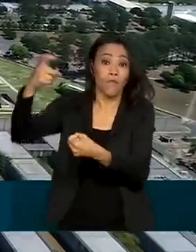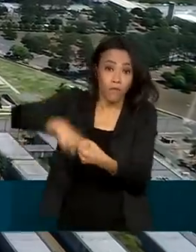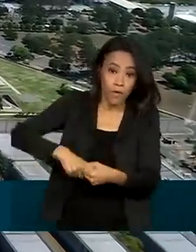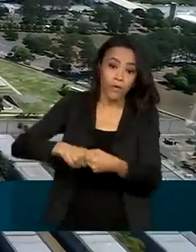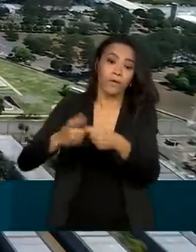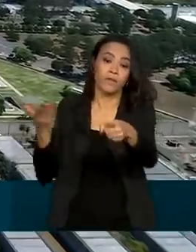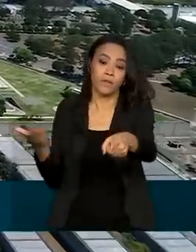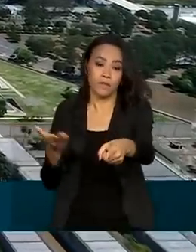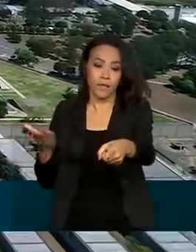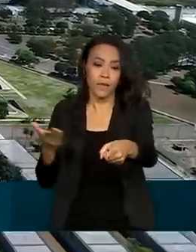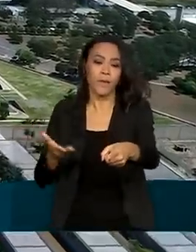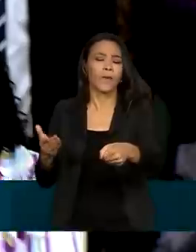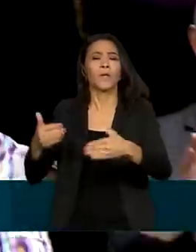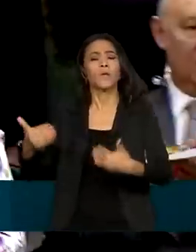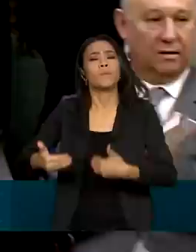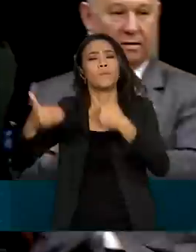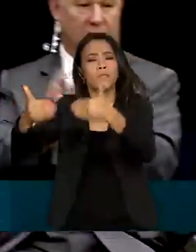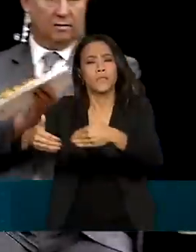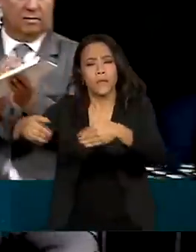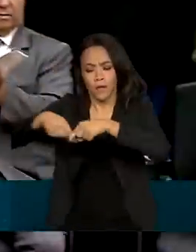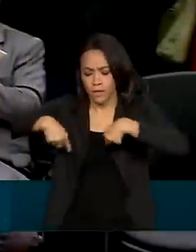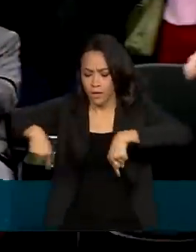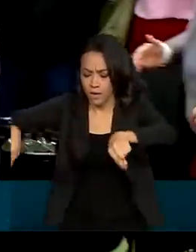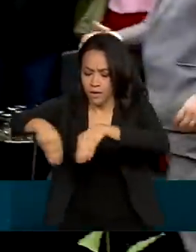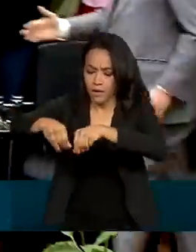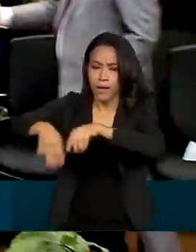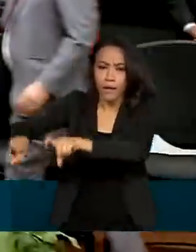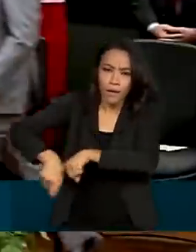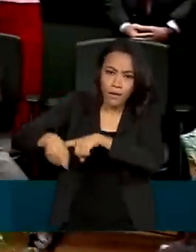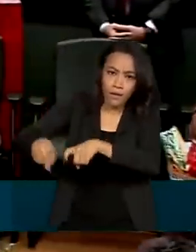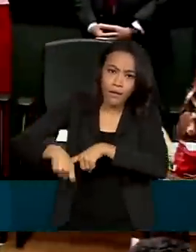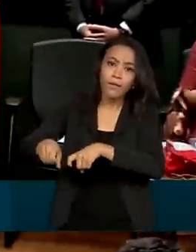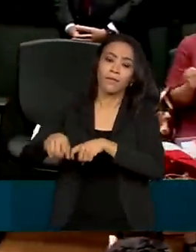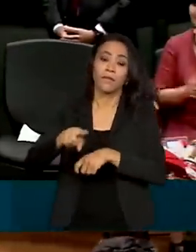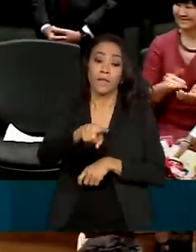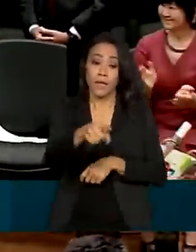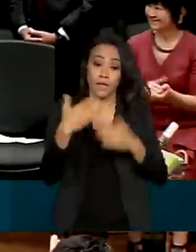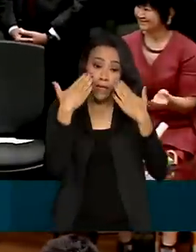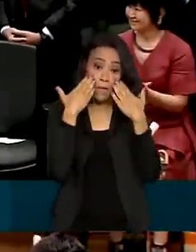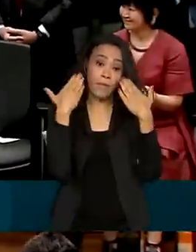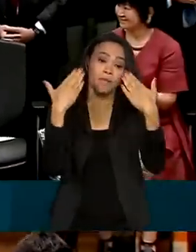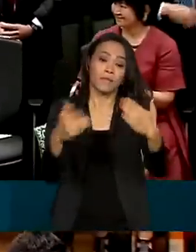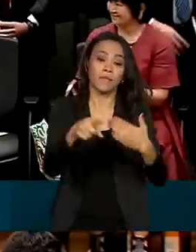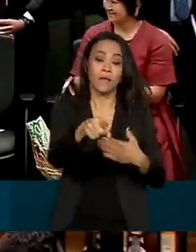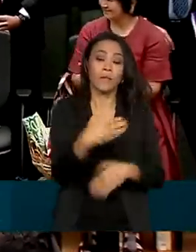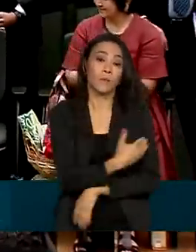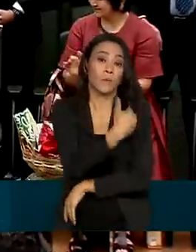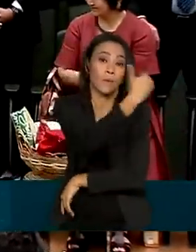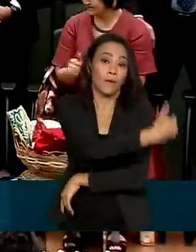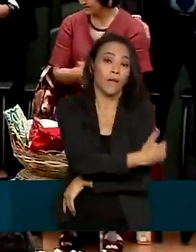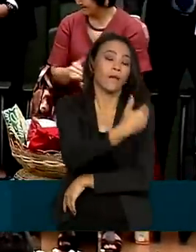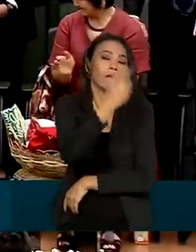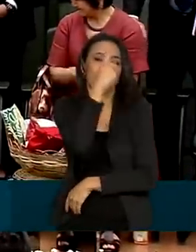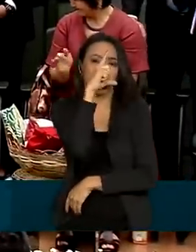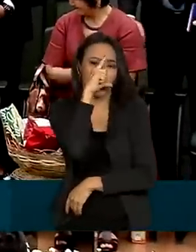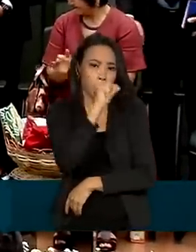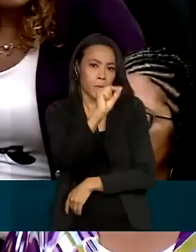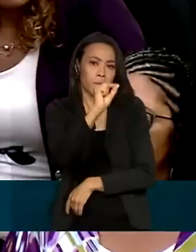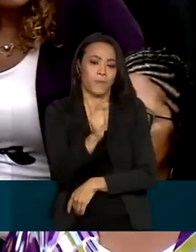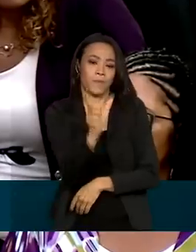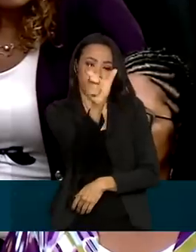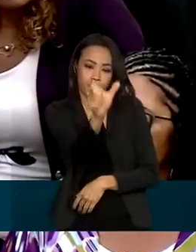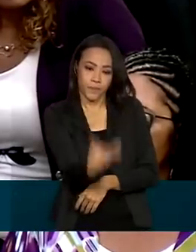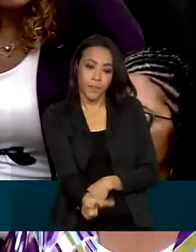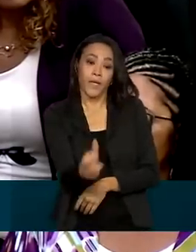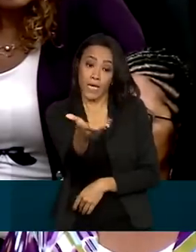e Agricultura Familiar. O ministro Paulo Teixeira, que foi apresentado ao lado do vice-presidente Geraldo Alckmin,